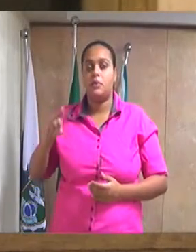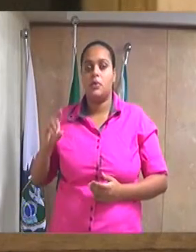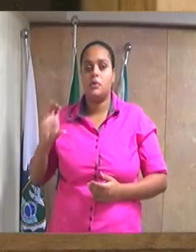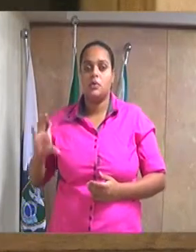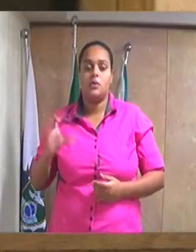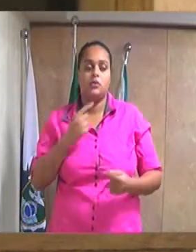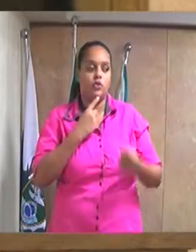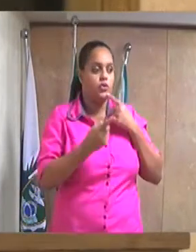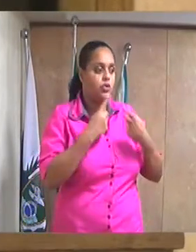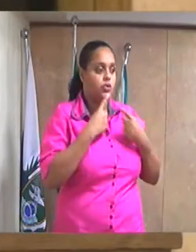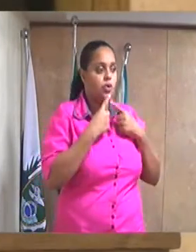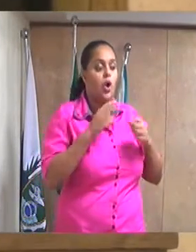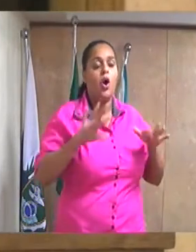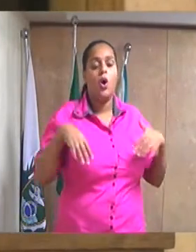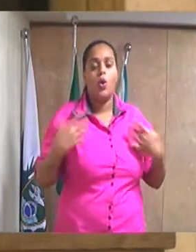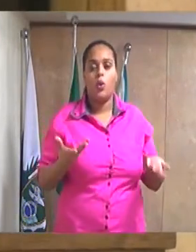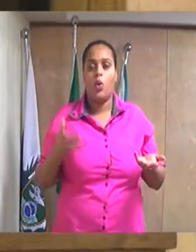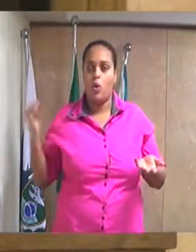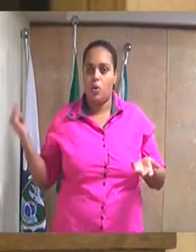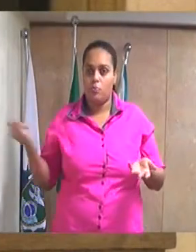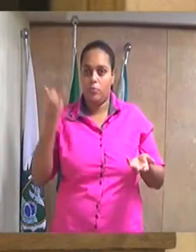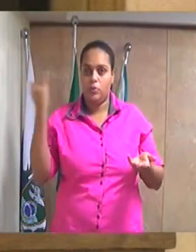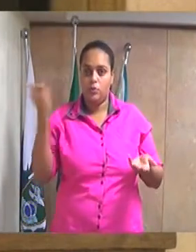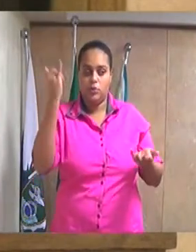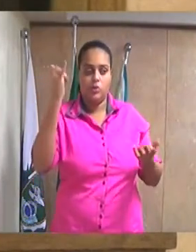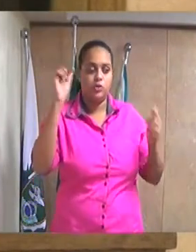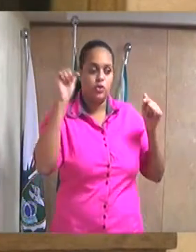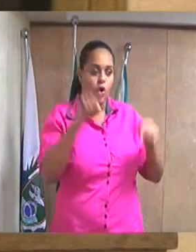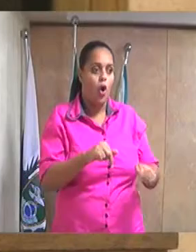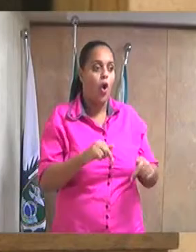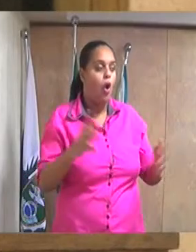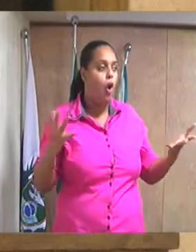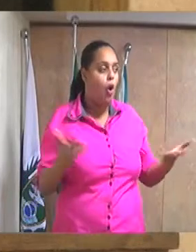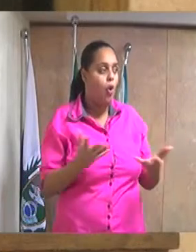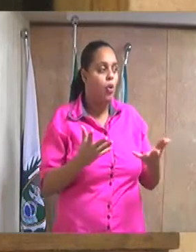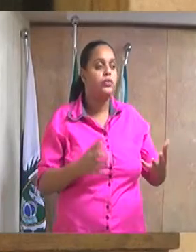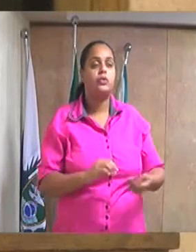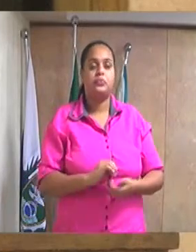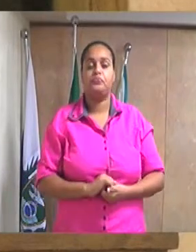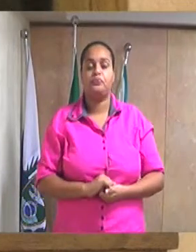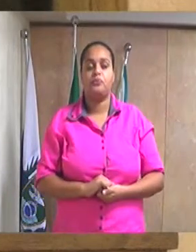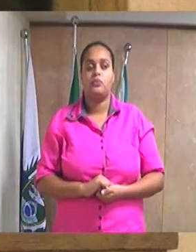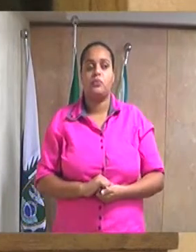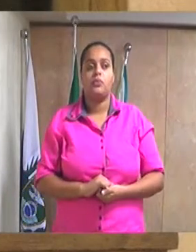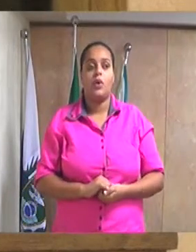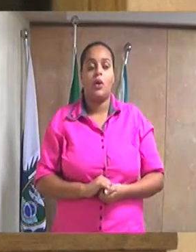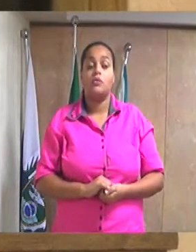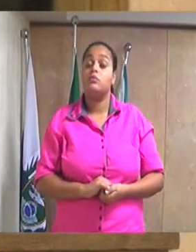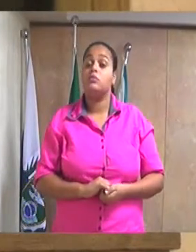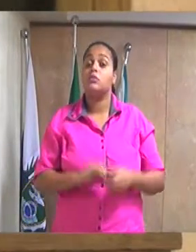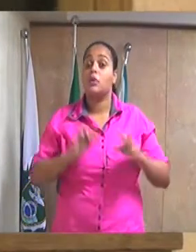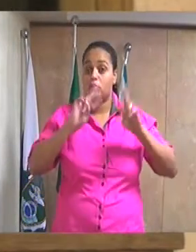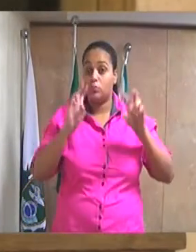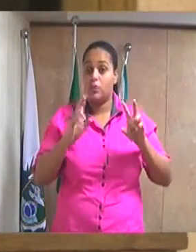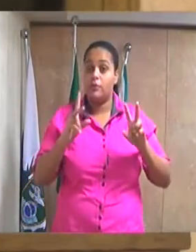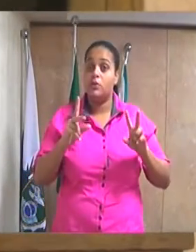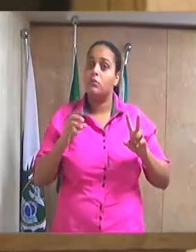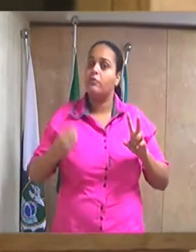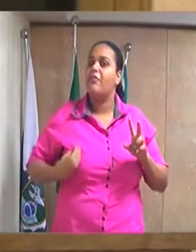discutir qual a importância do IPMDC hoje, discutir a sobrevivência do IPMDC,